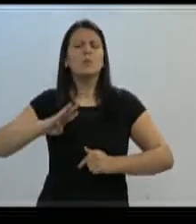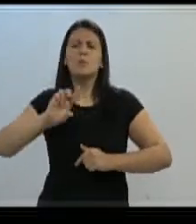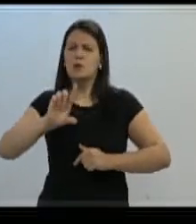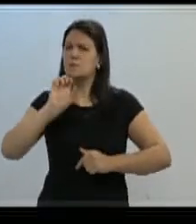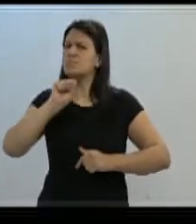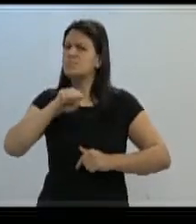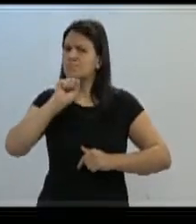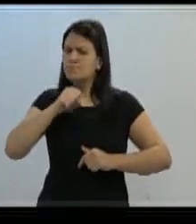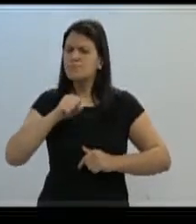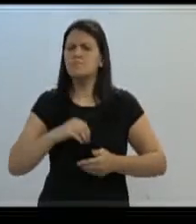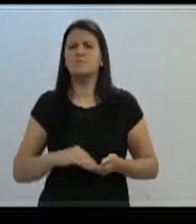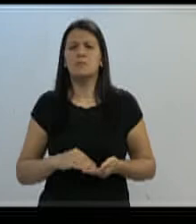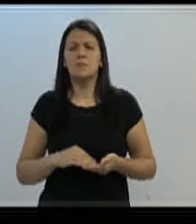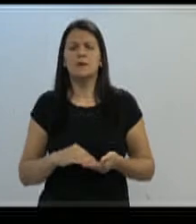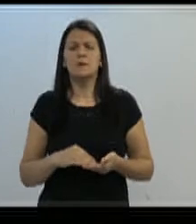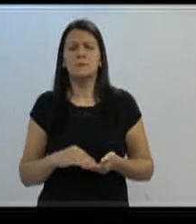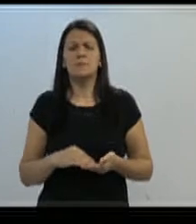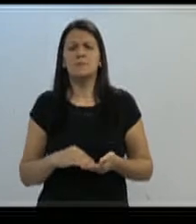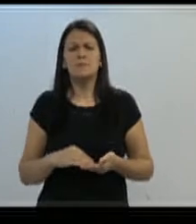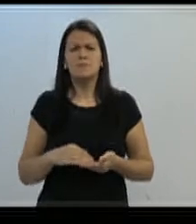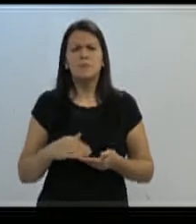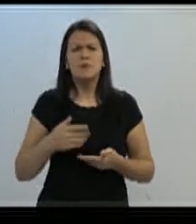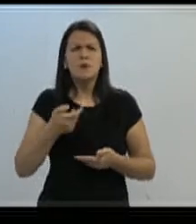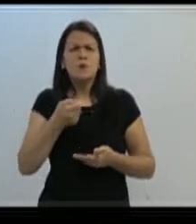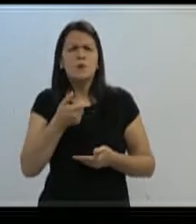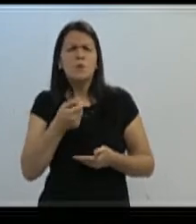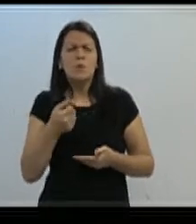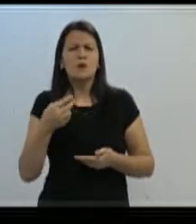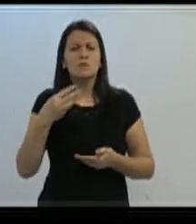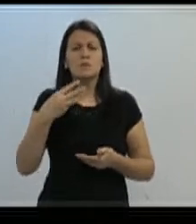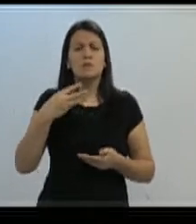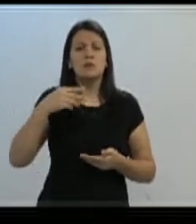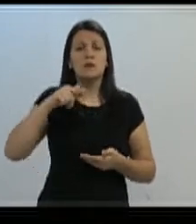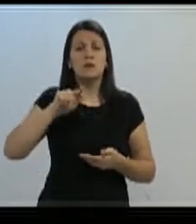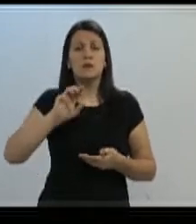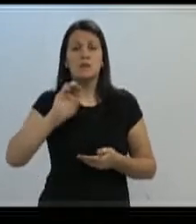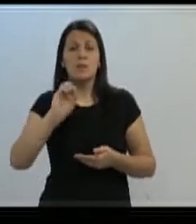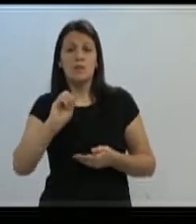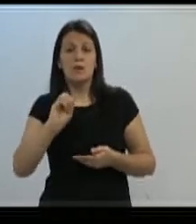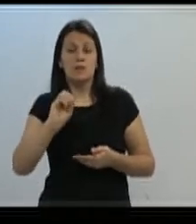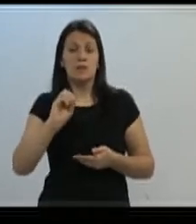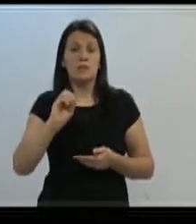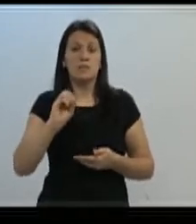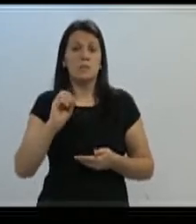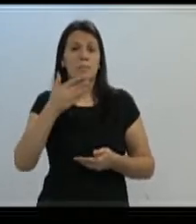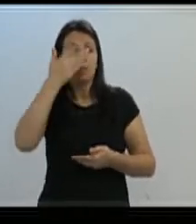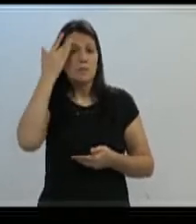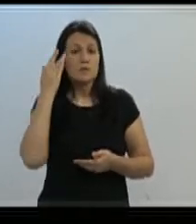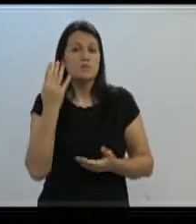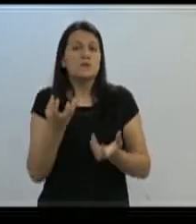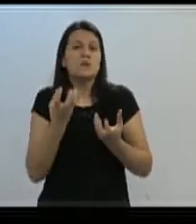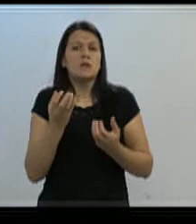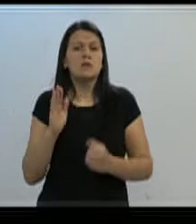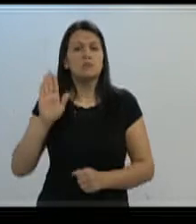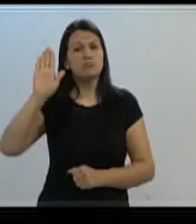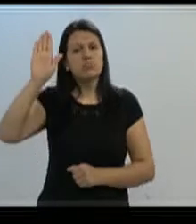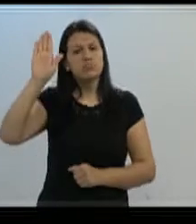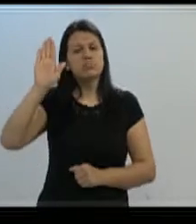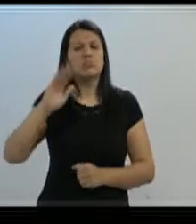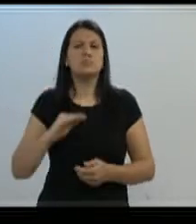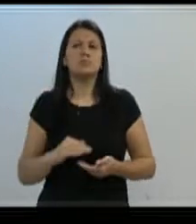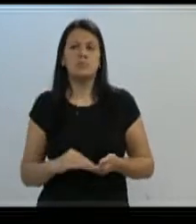claro que, tendo aí quase 370 candidatos, vamos tirar aí os que eram candidatos à reeleição dessa atual